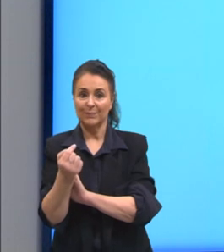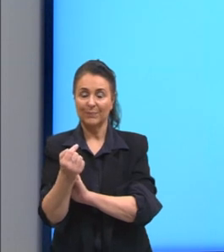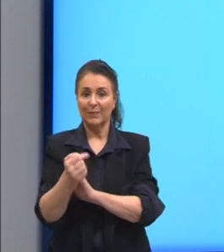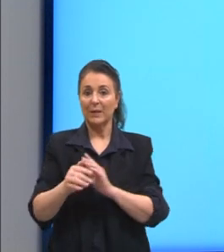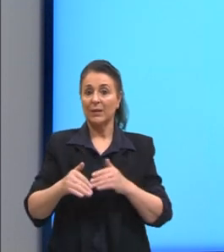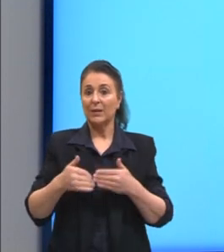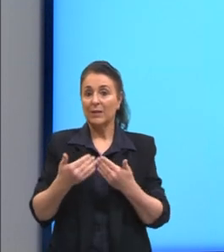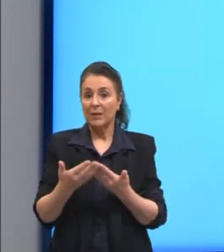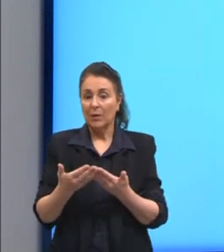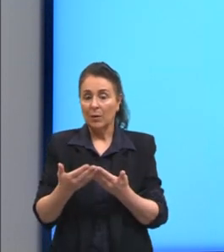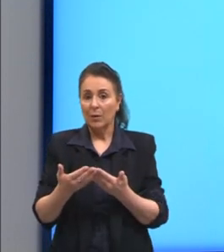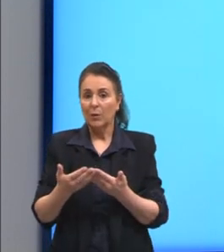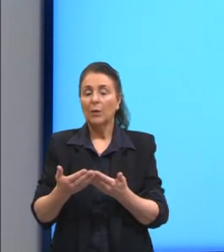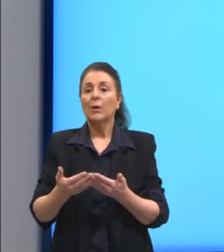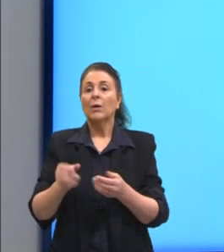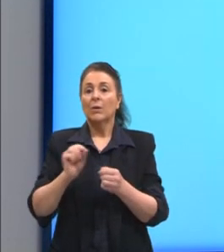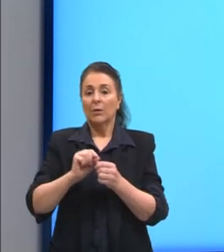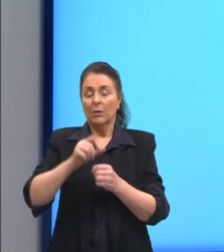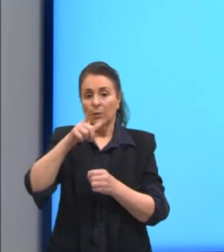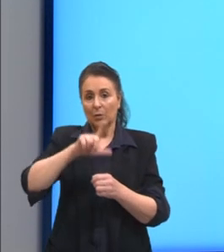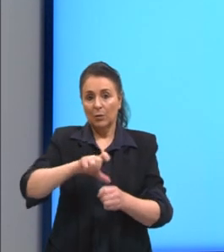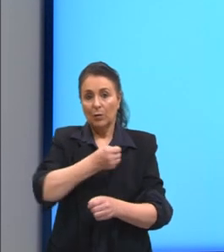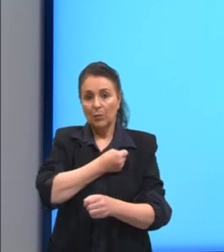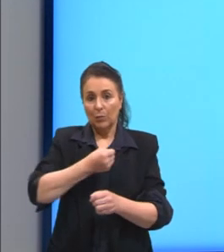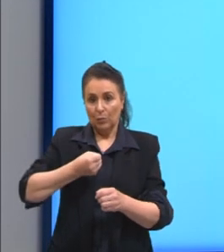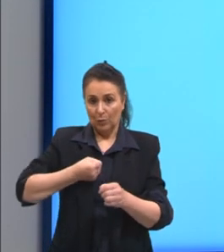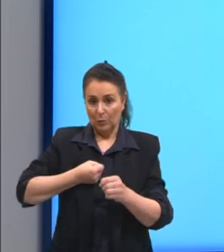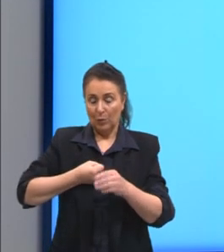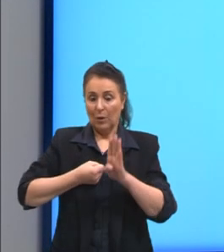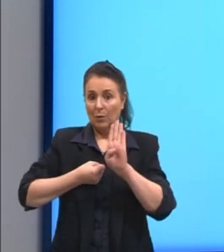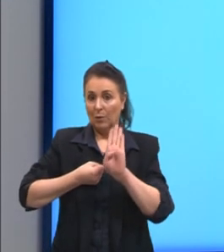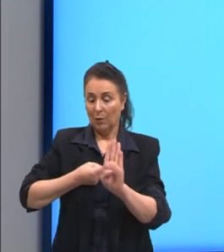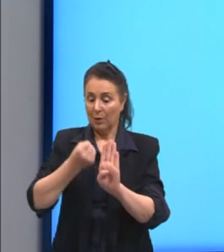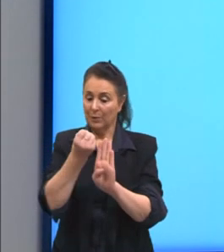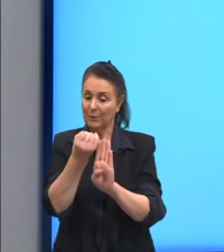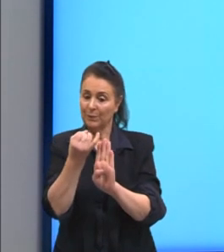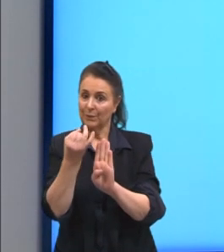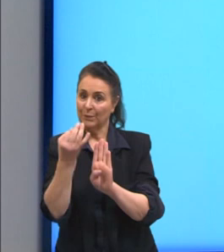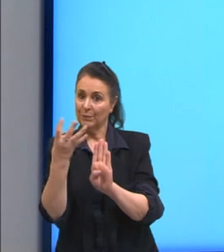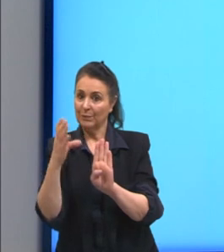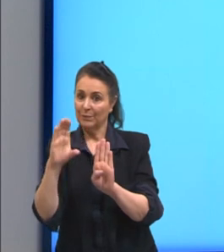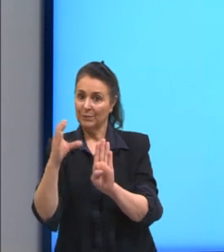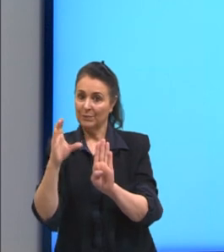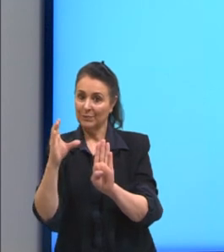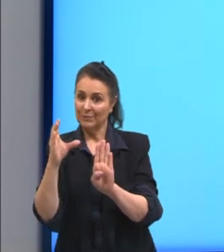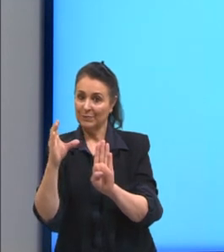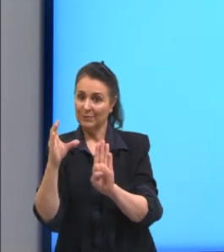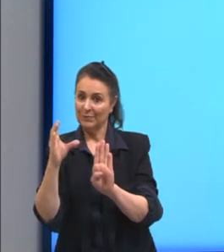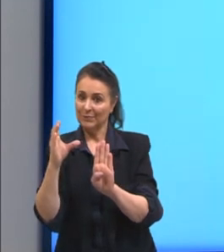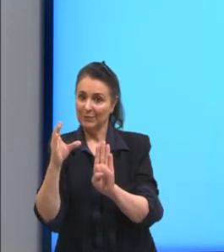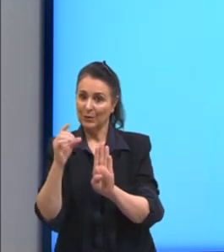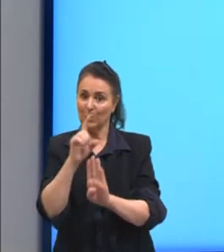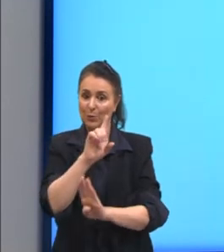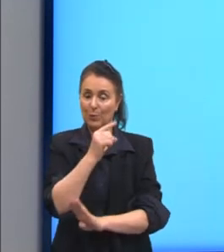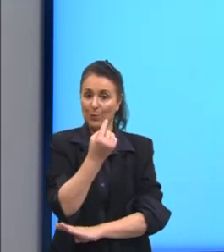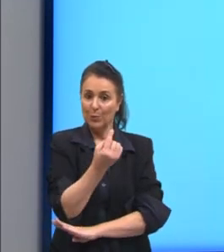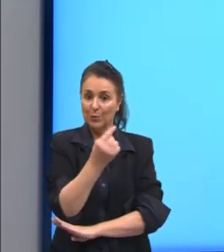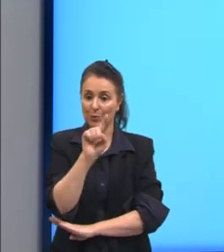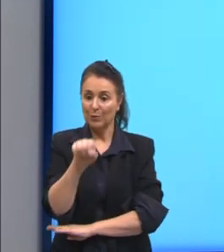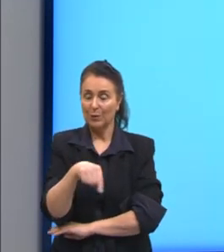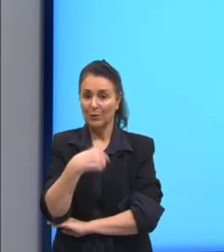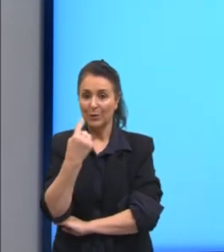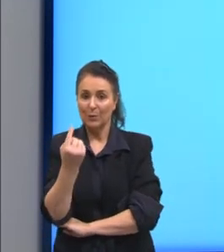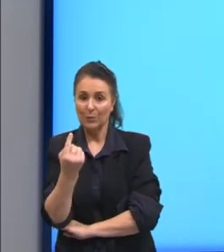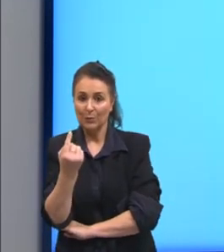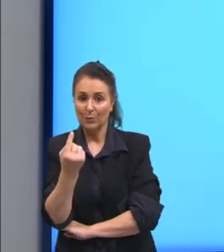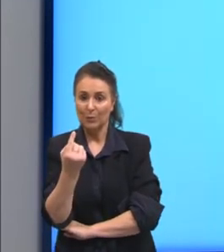Então, reescrevendo aquele número em notação científica, foi basicamente pegar ali 1,1, que nós já